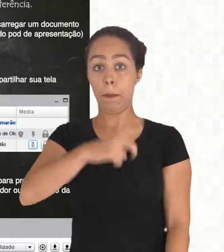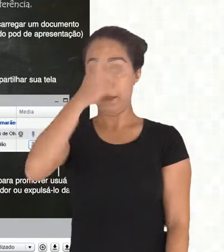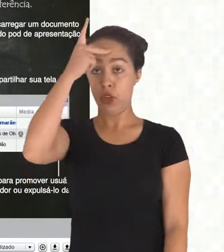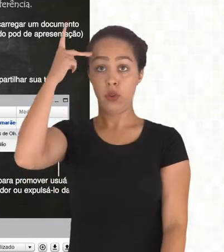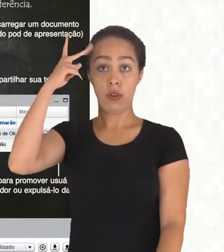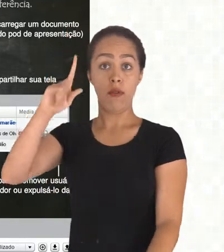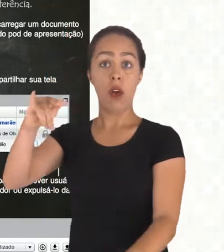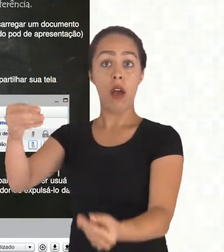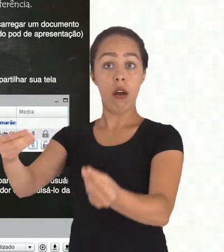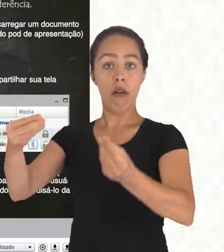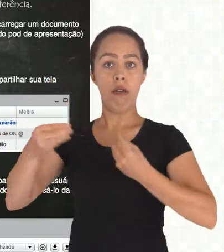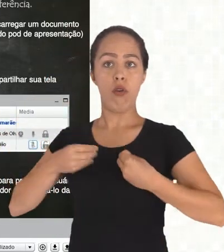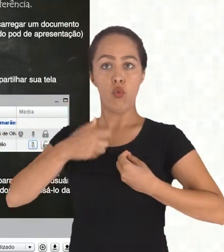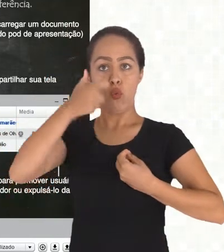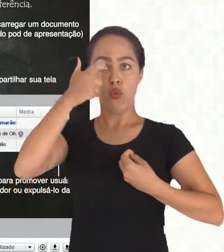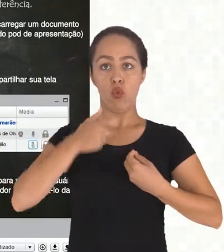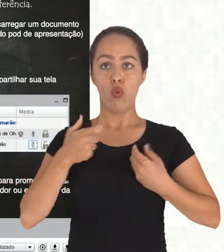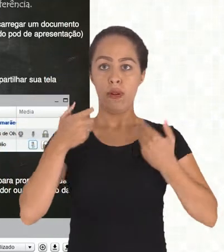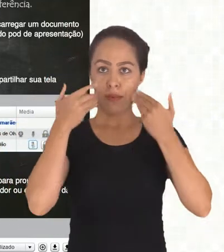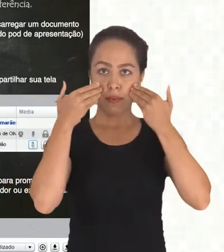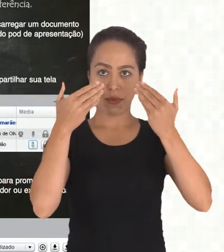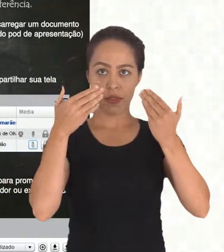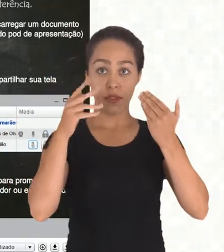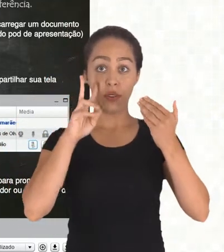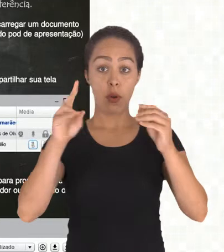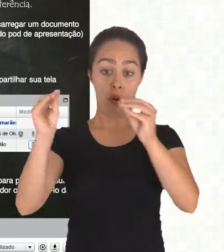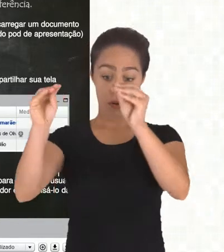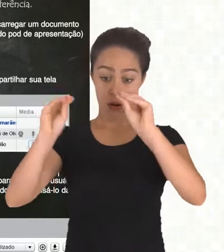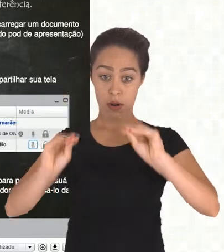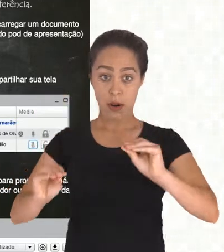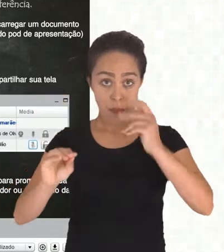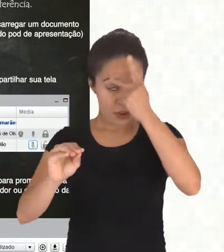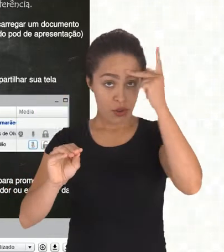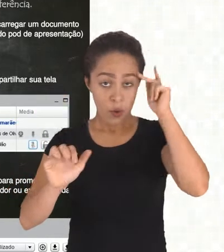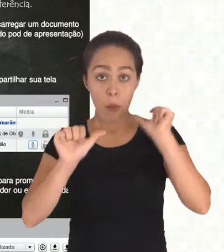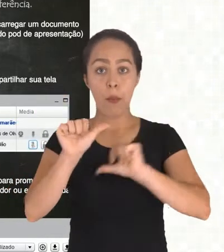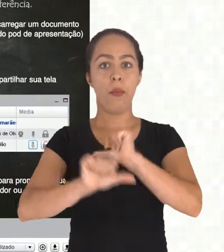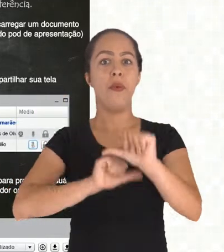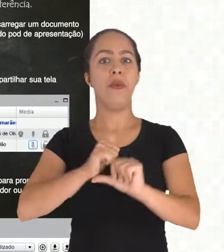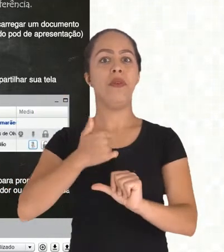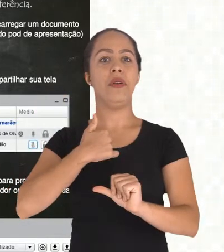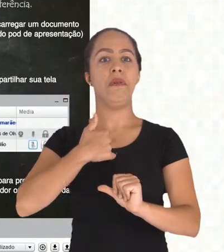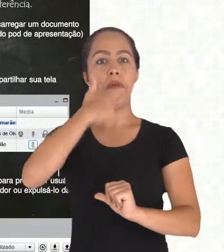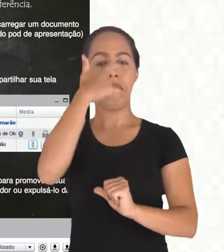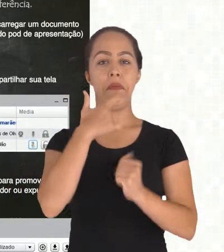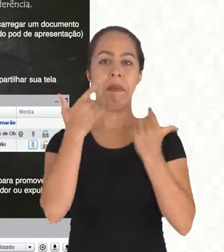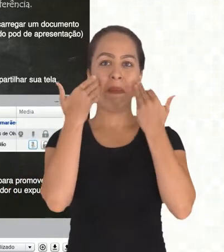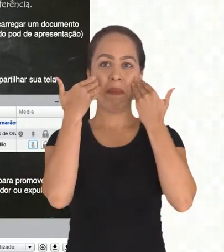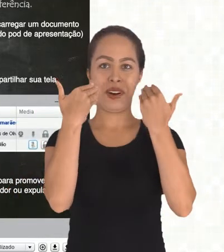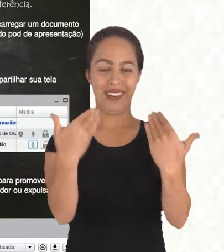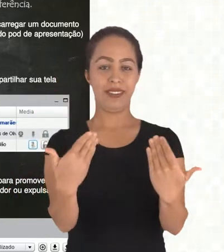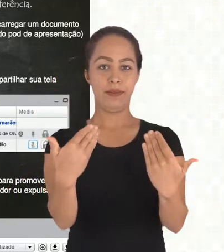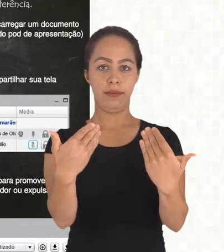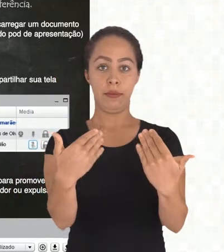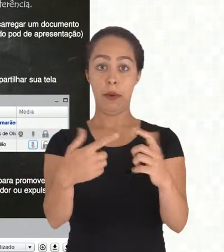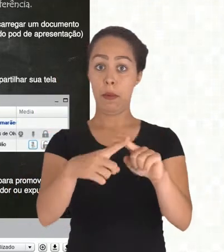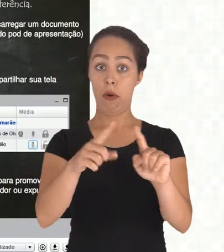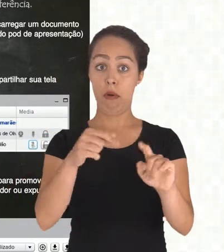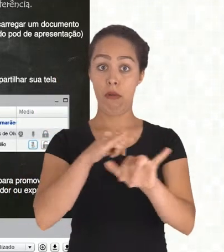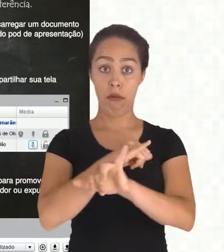isso significa que eu sou o moderador pois eu tenho o perfil de moderador aqui tô aparecendo assim pra vocês mas ainda não sou o apresentador